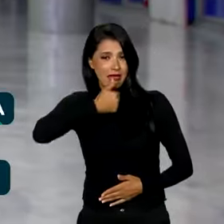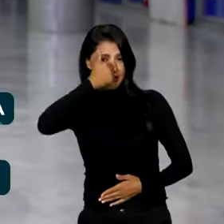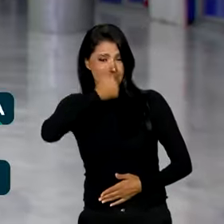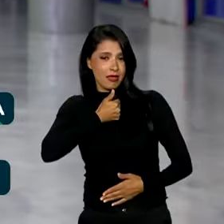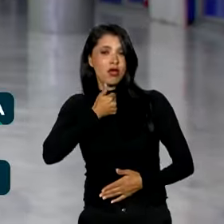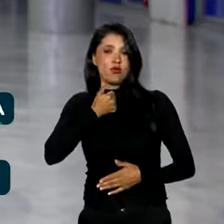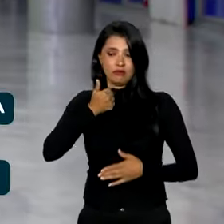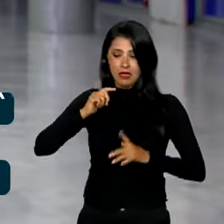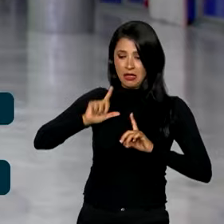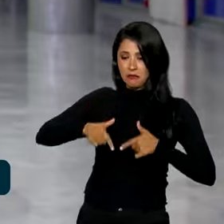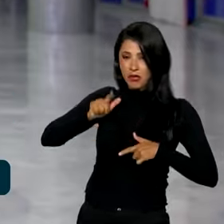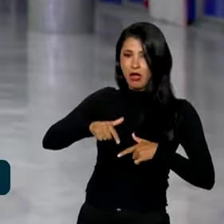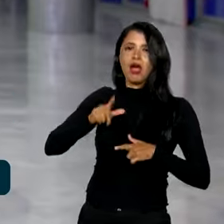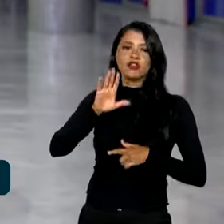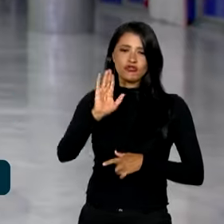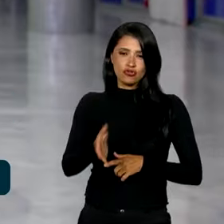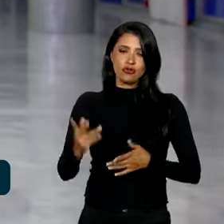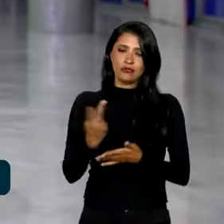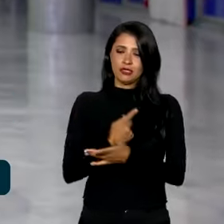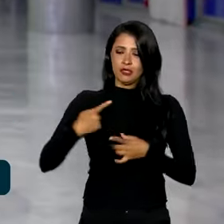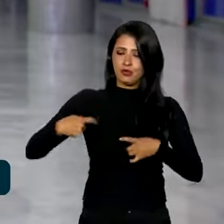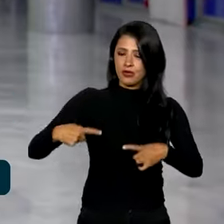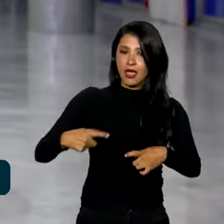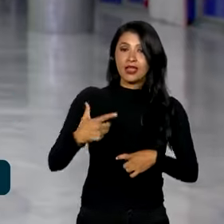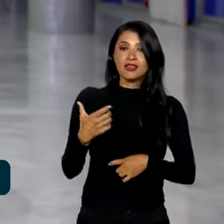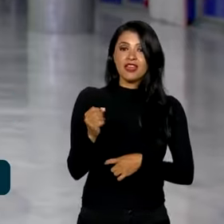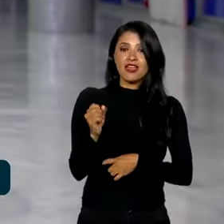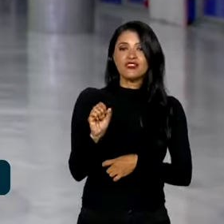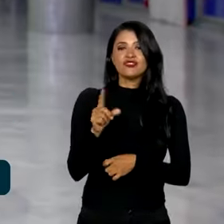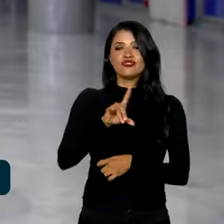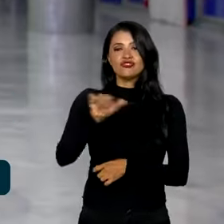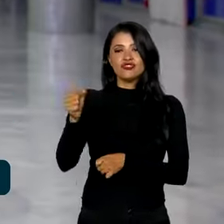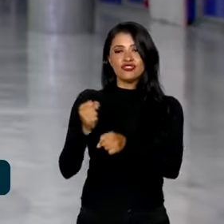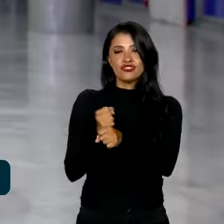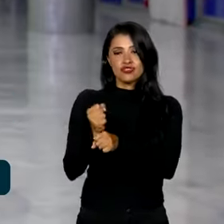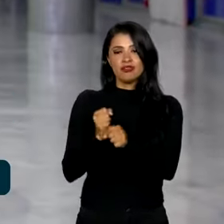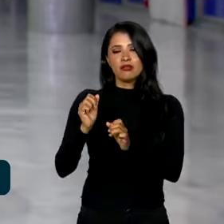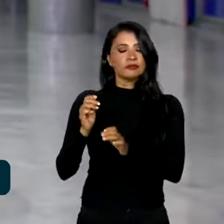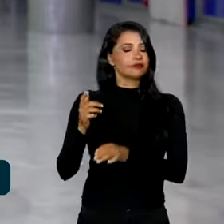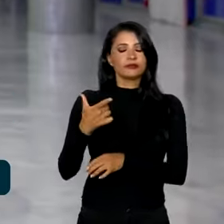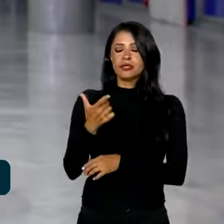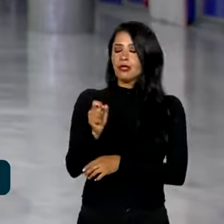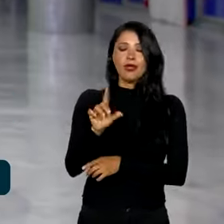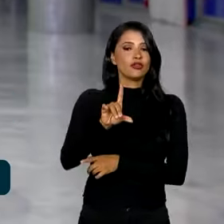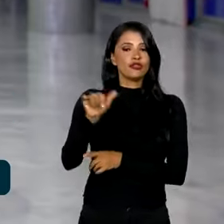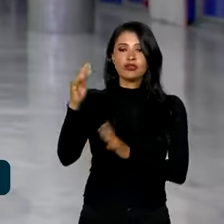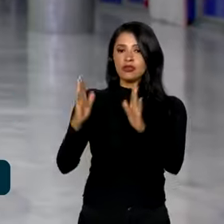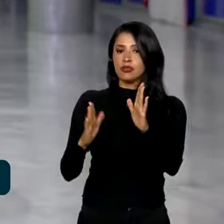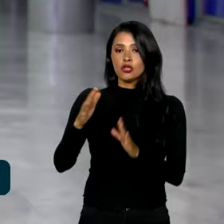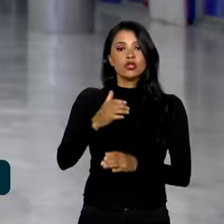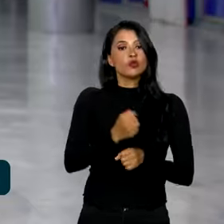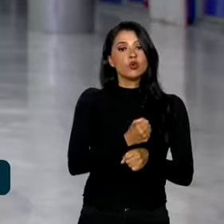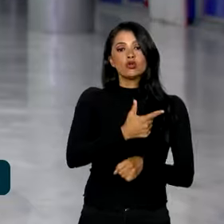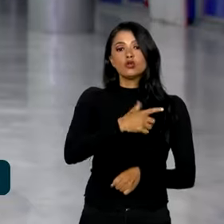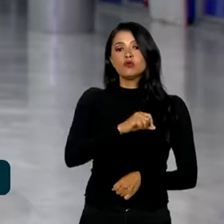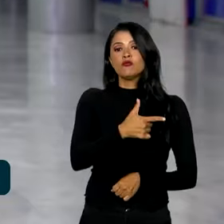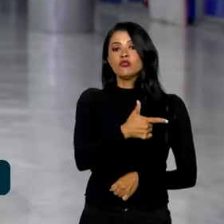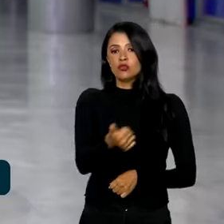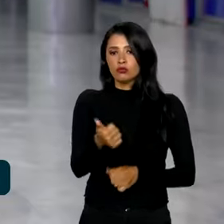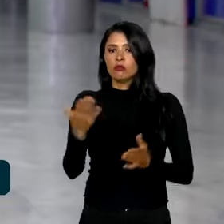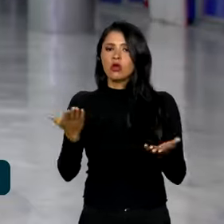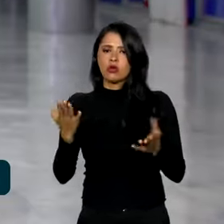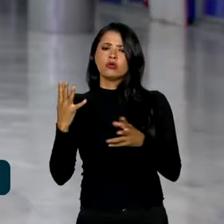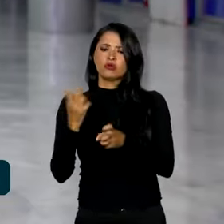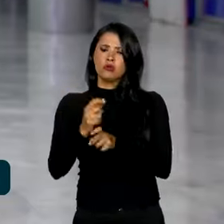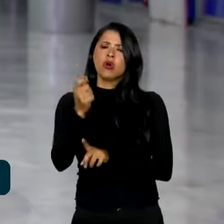enfrentado por 10 dias em 2021, mas agora, há 31 dias, o mundo testemunha uma guerra